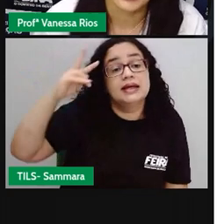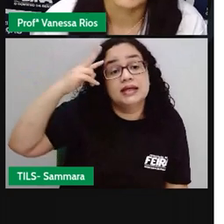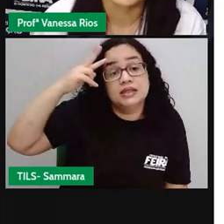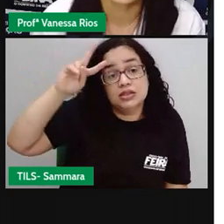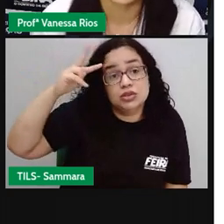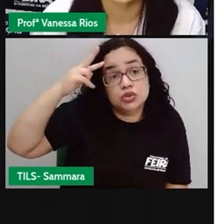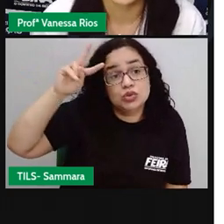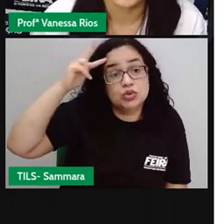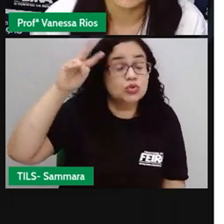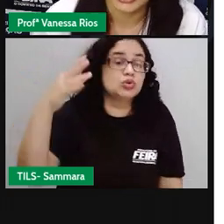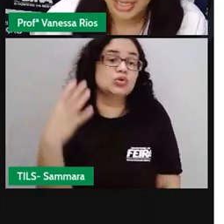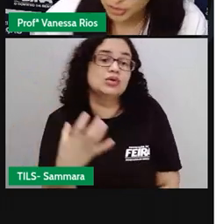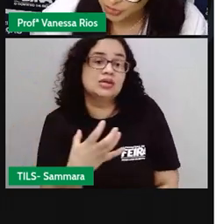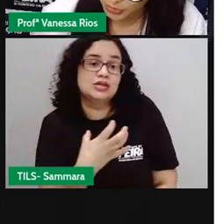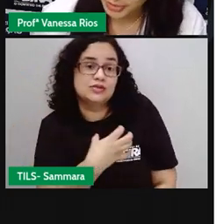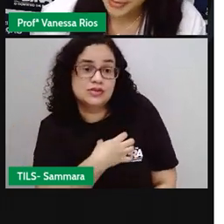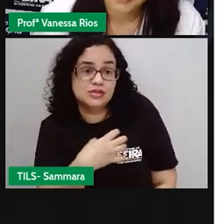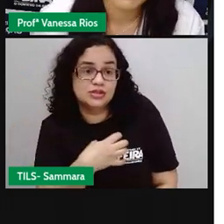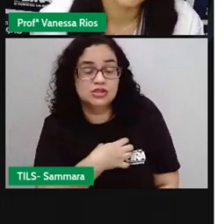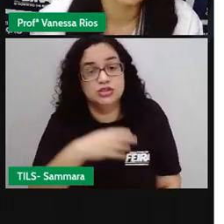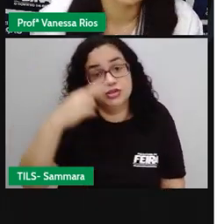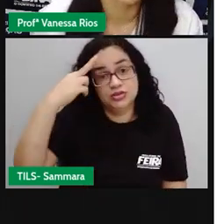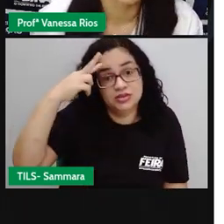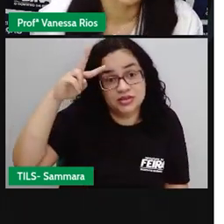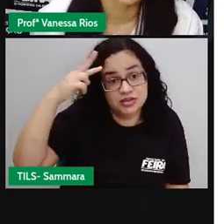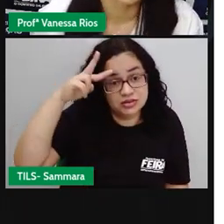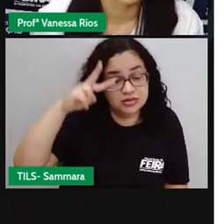história, né? O sentido da história?